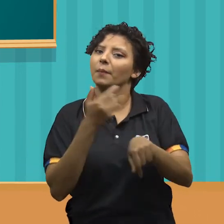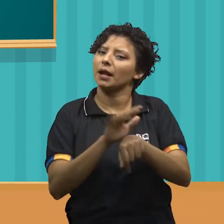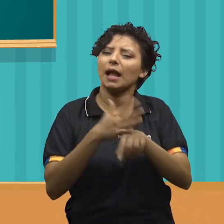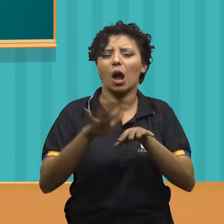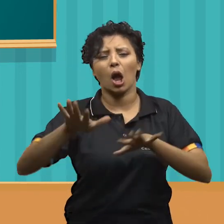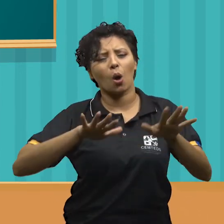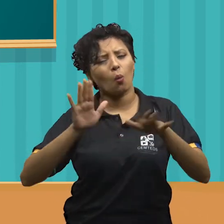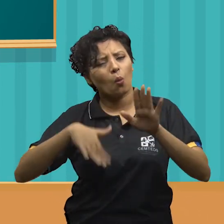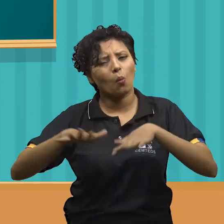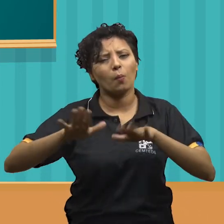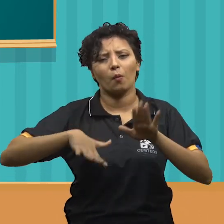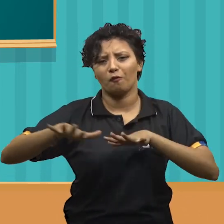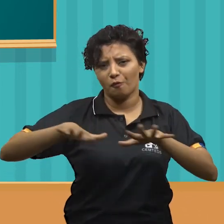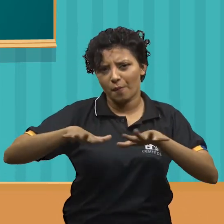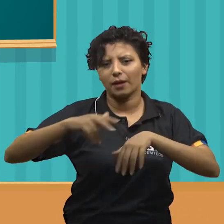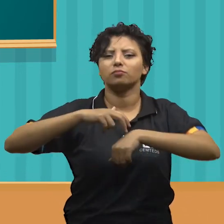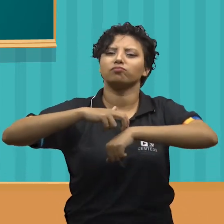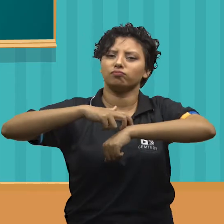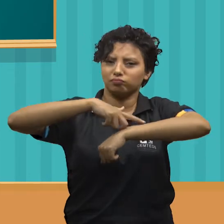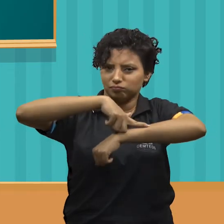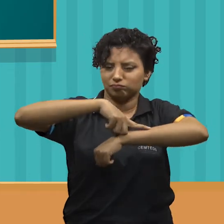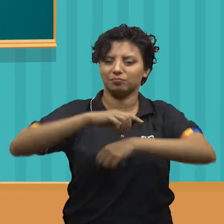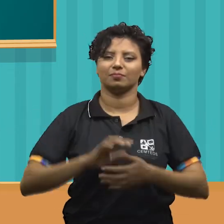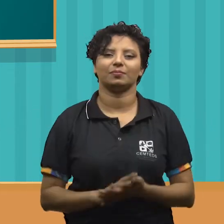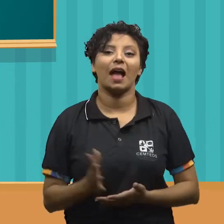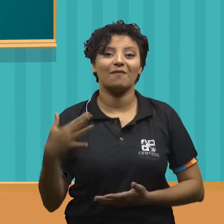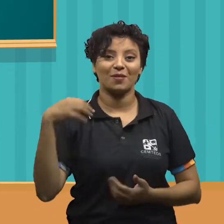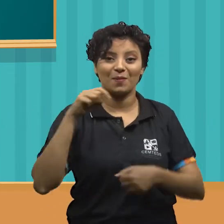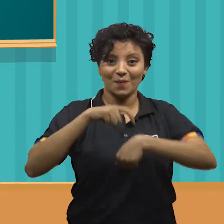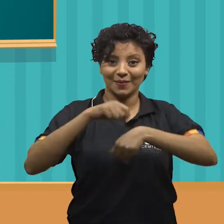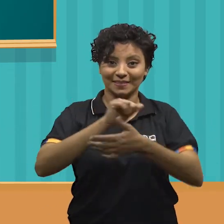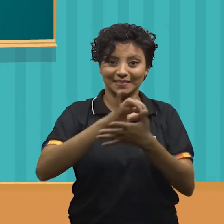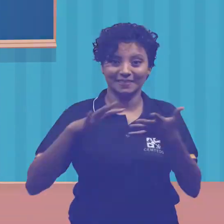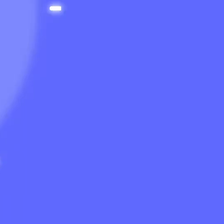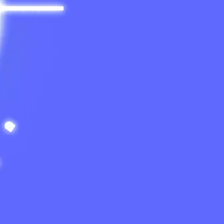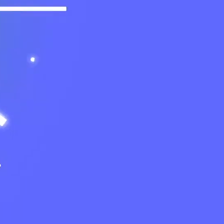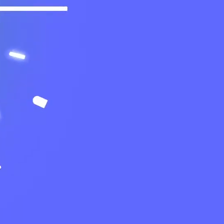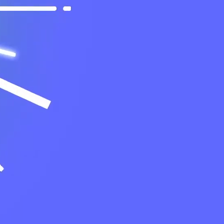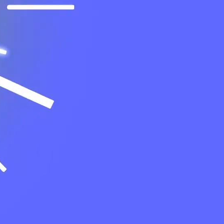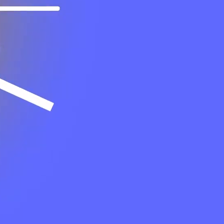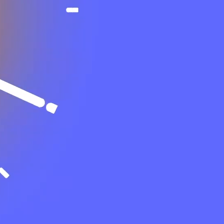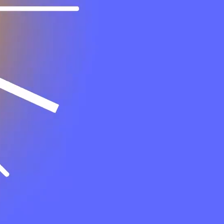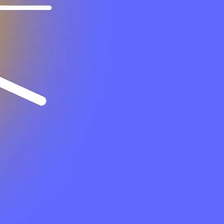até praticar alguns movimentos, não é mesmo? Então, acompanha comigo a hora da atividade.